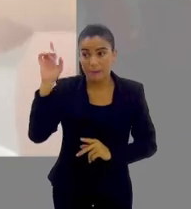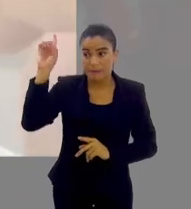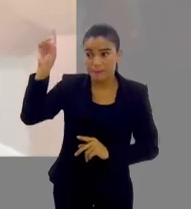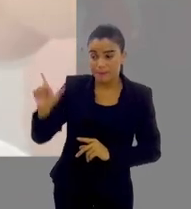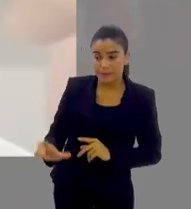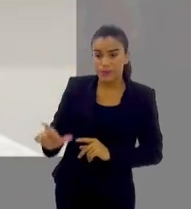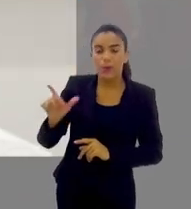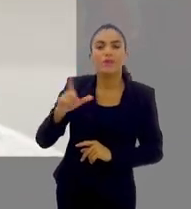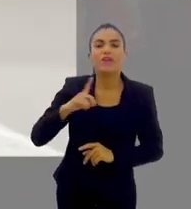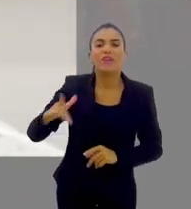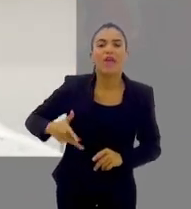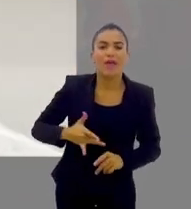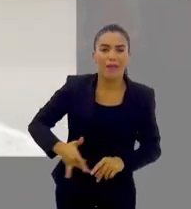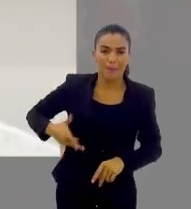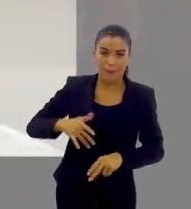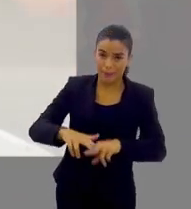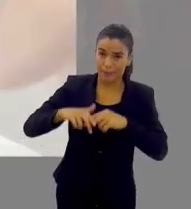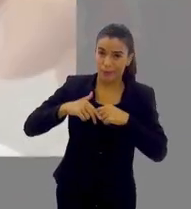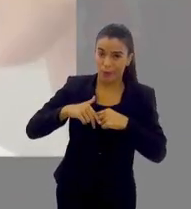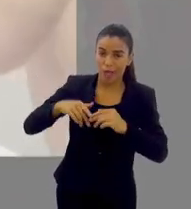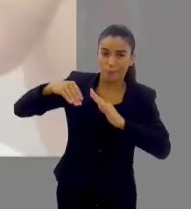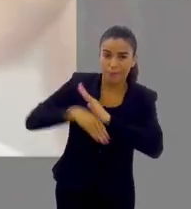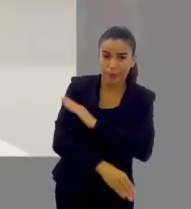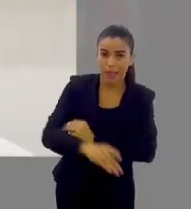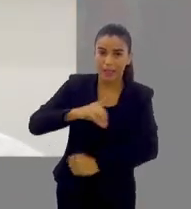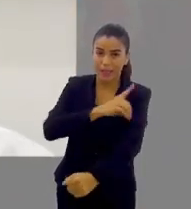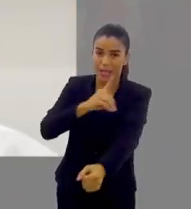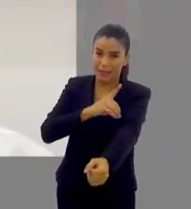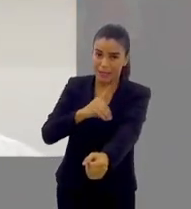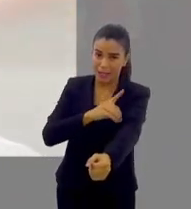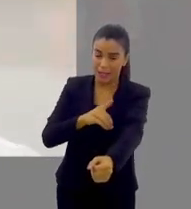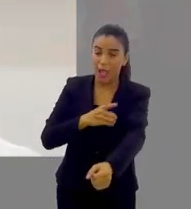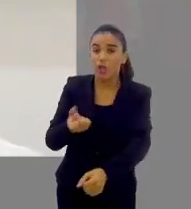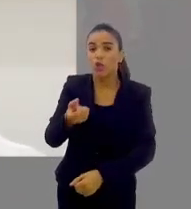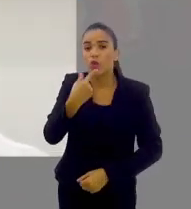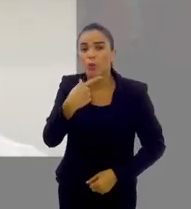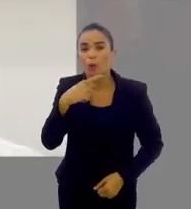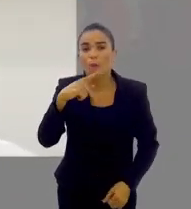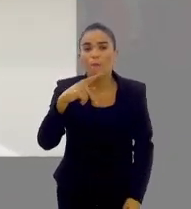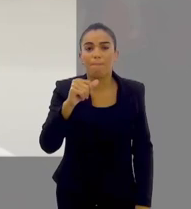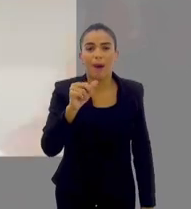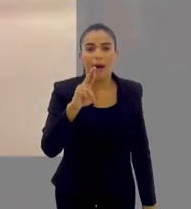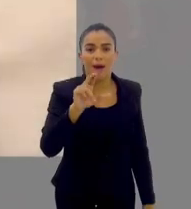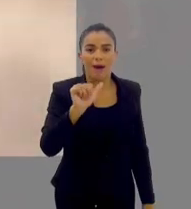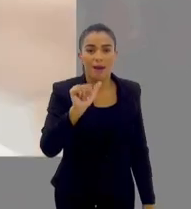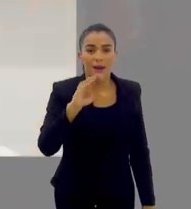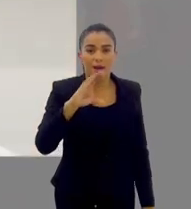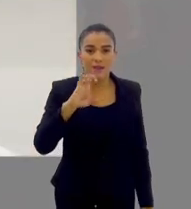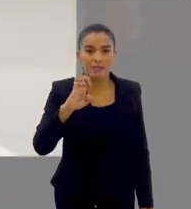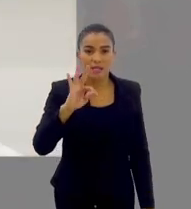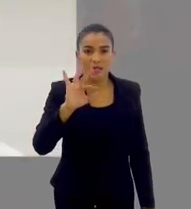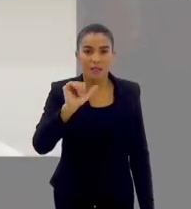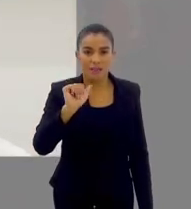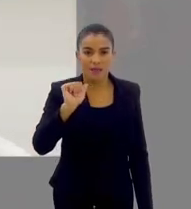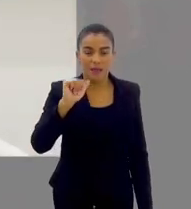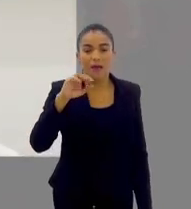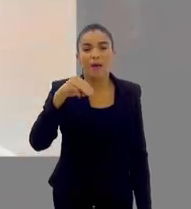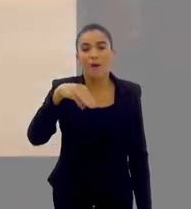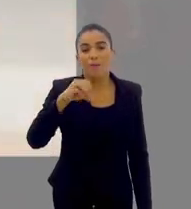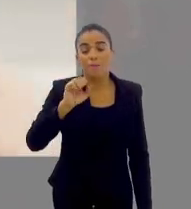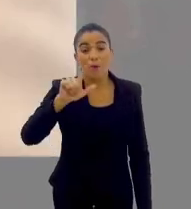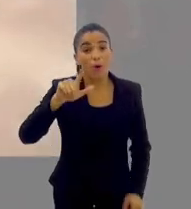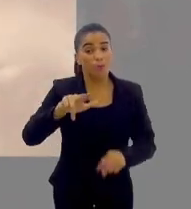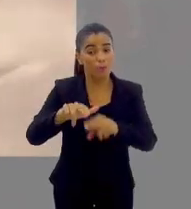um paciente que teve hepatite por dengue, mas tomou paracetamol, paracetamol lesa o fígado, então ele pode ter tido uma lesão